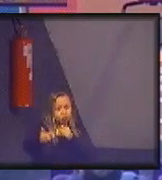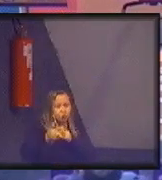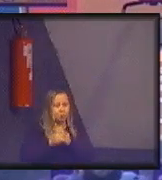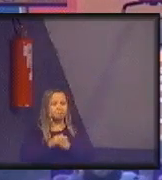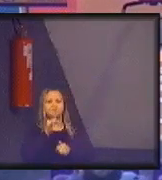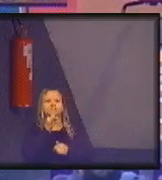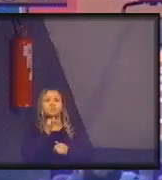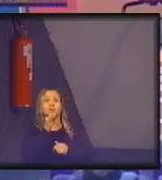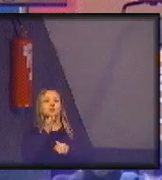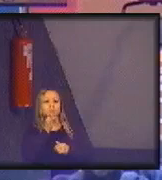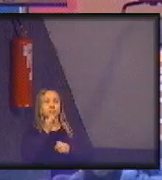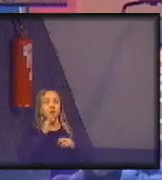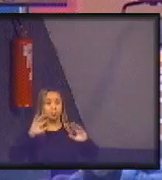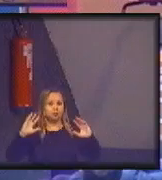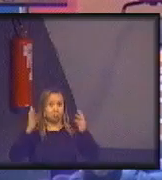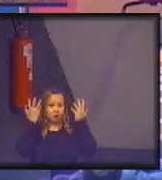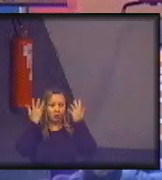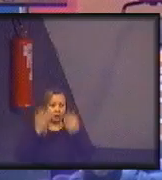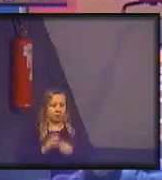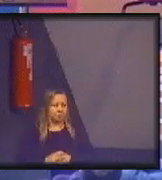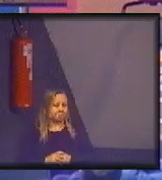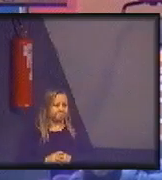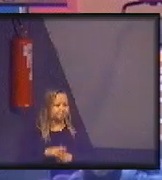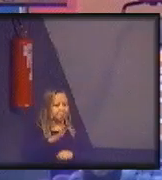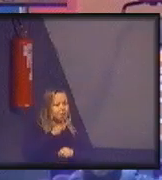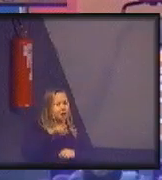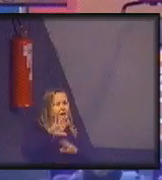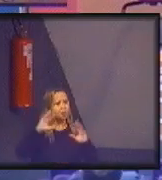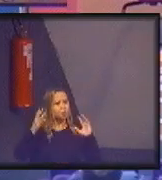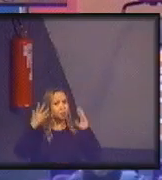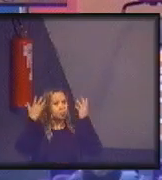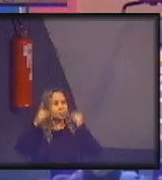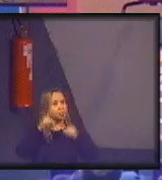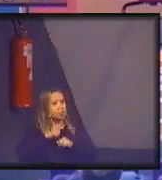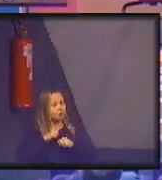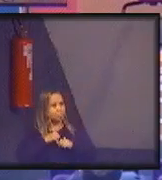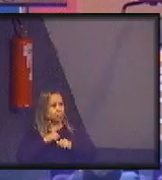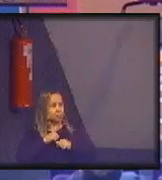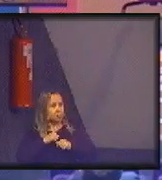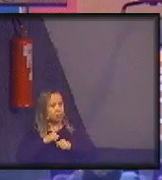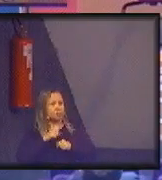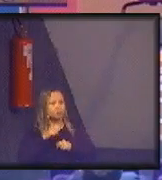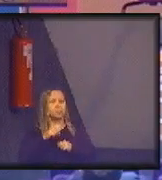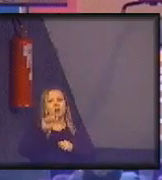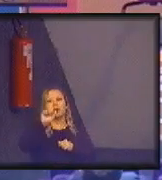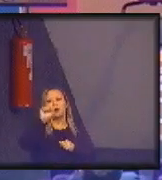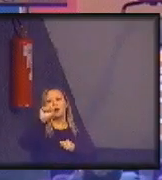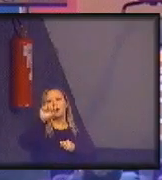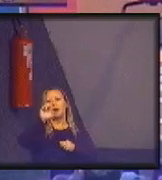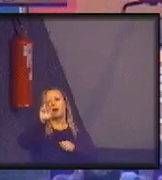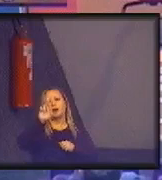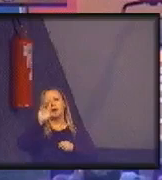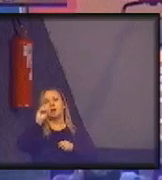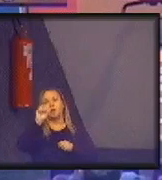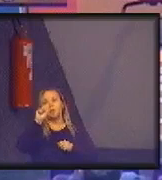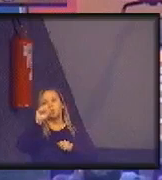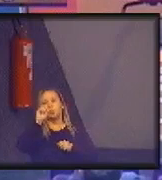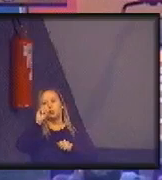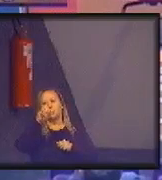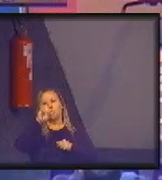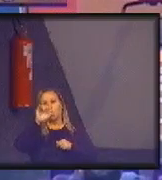vocês na área de clima. Na área do clima, tem substâncias chamadas aerossóis que esfriam